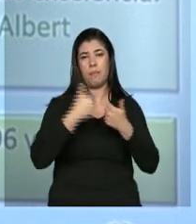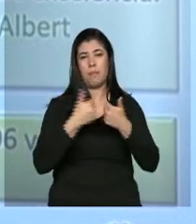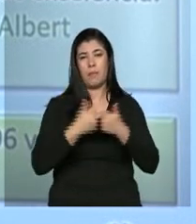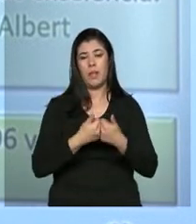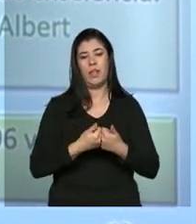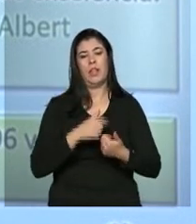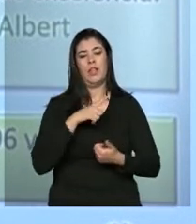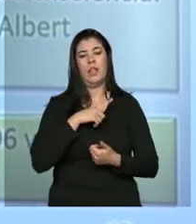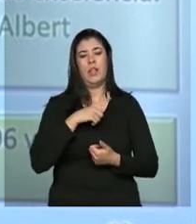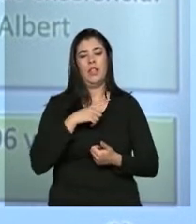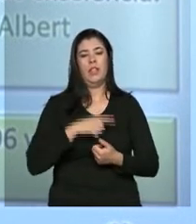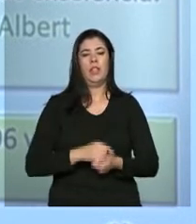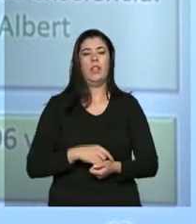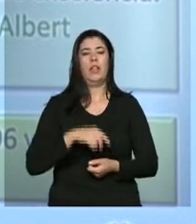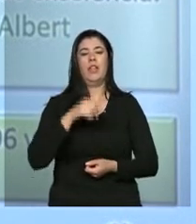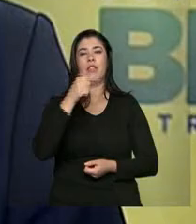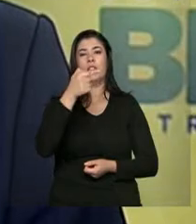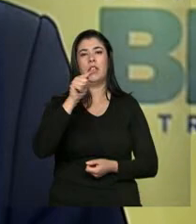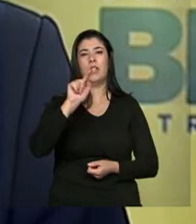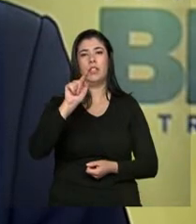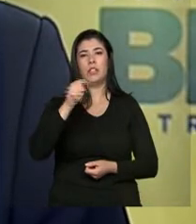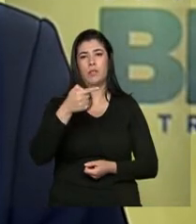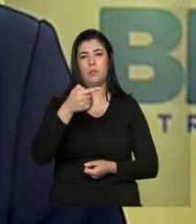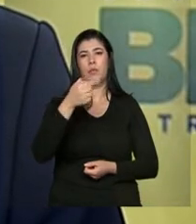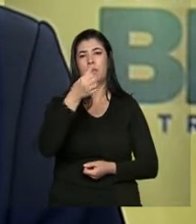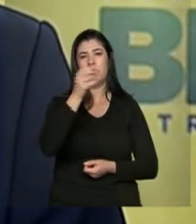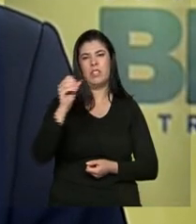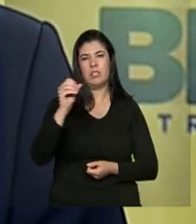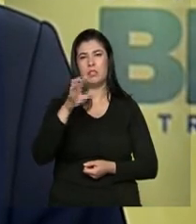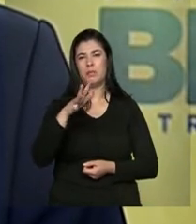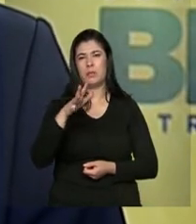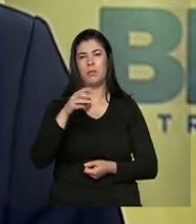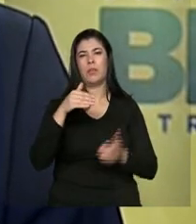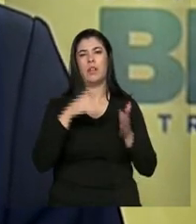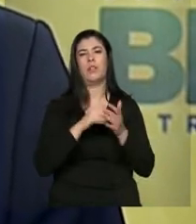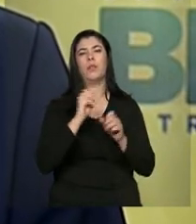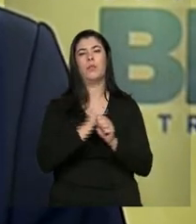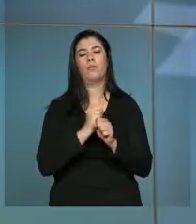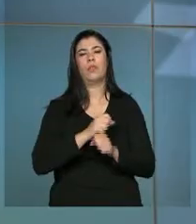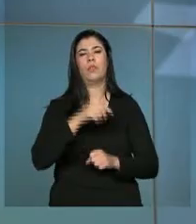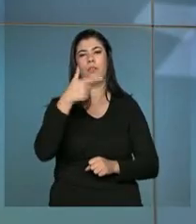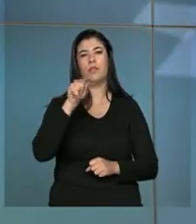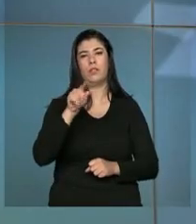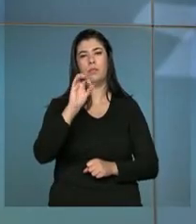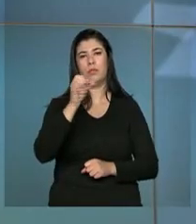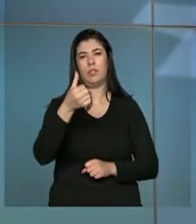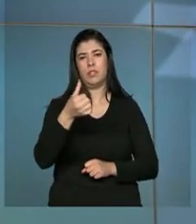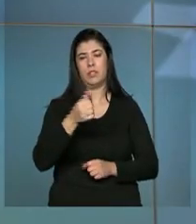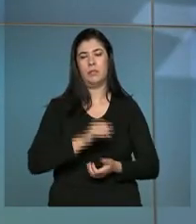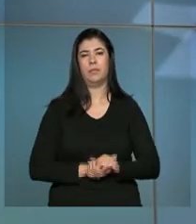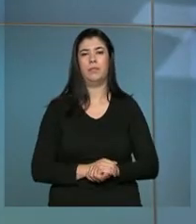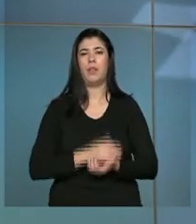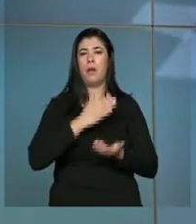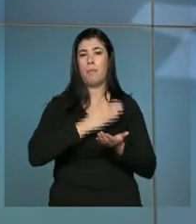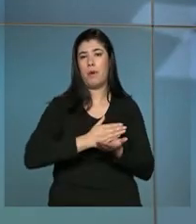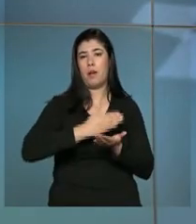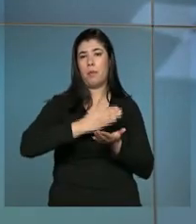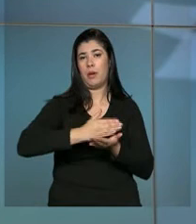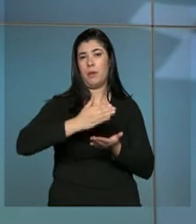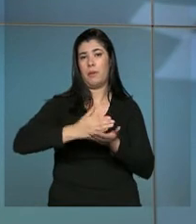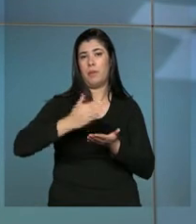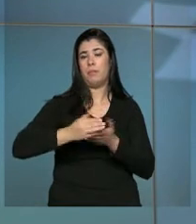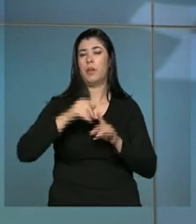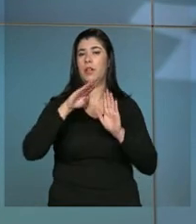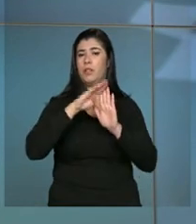me permito um ligeiro arredondamento, perto de 7.600 até 2016. A cada etapa, o Mais Médicos